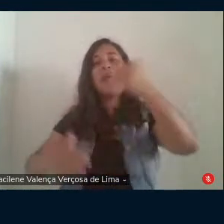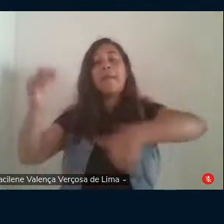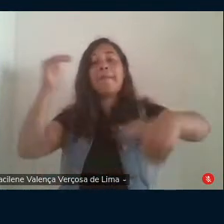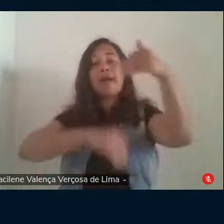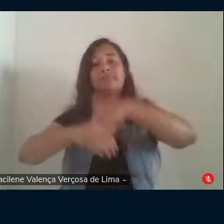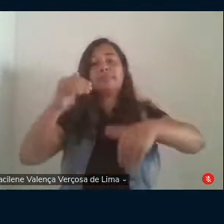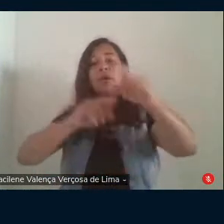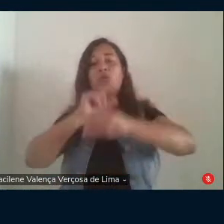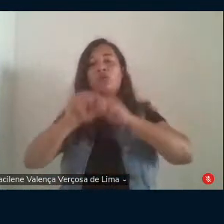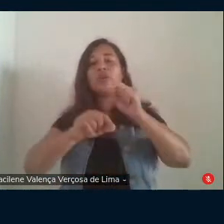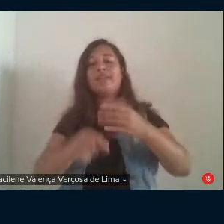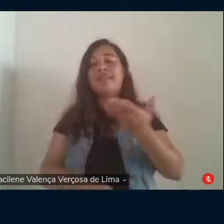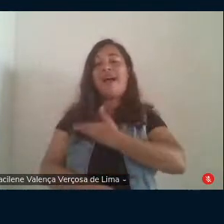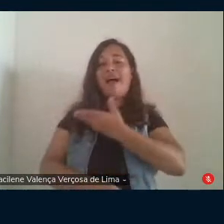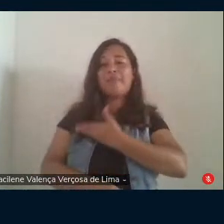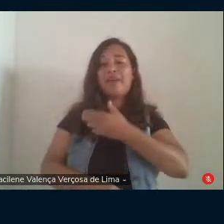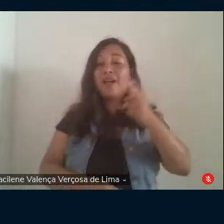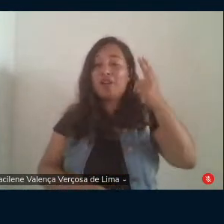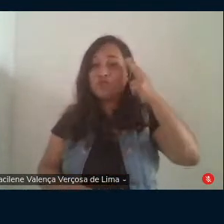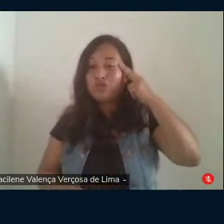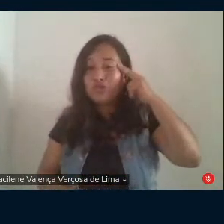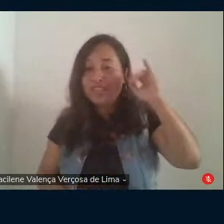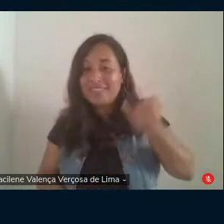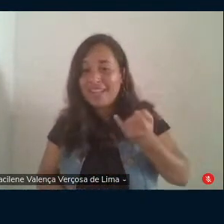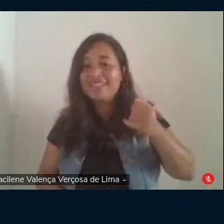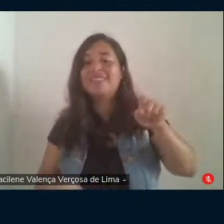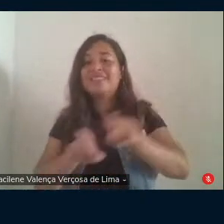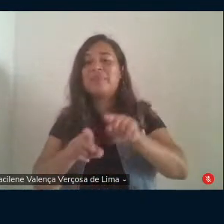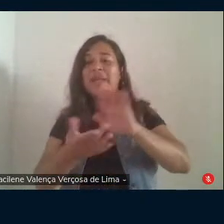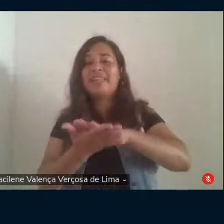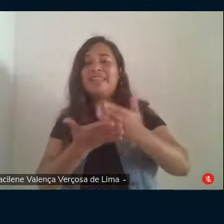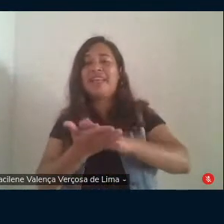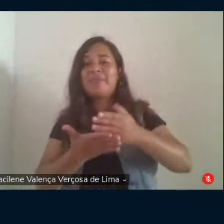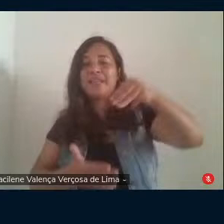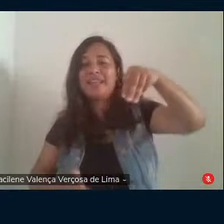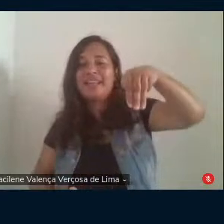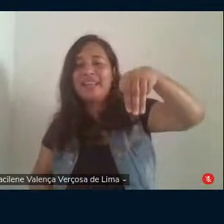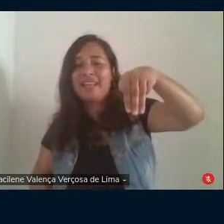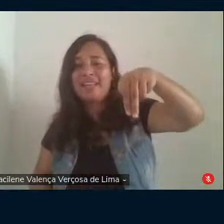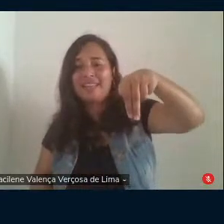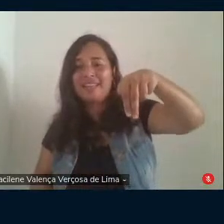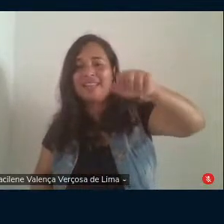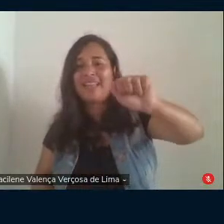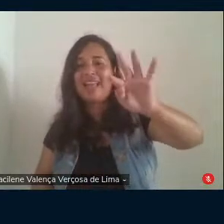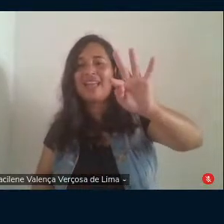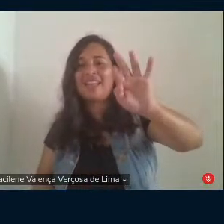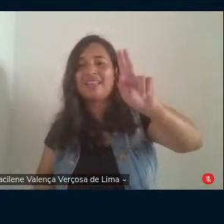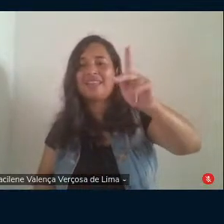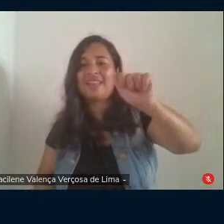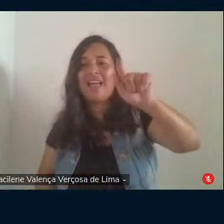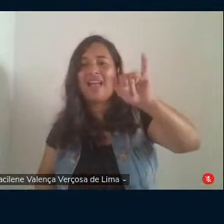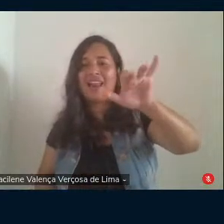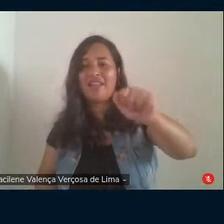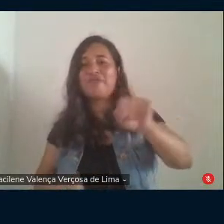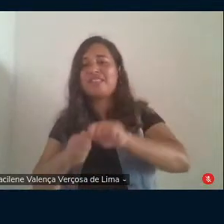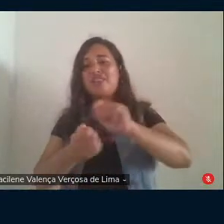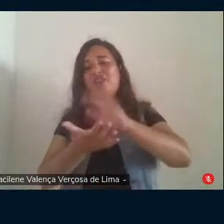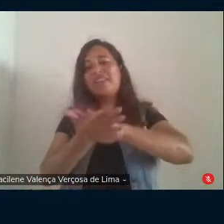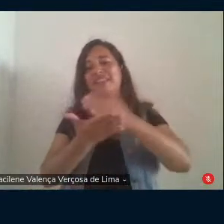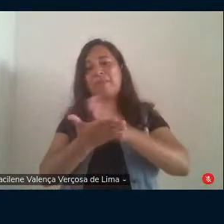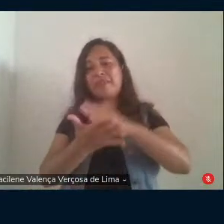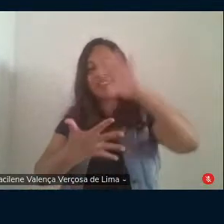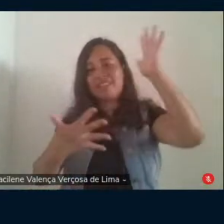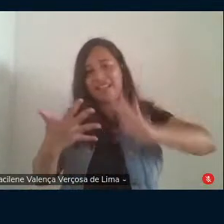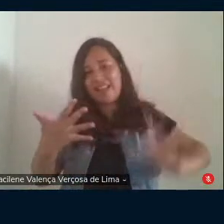das colegas Jacilene e Natália fazendo a interpretação de Libras para nós muito importante para